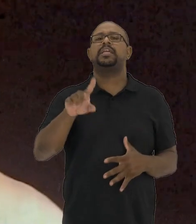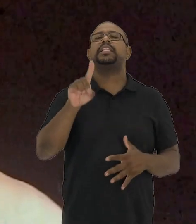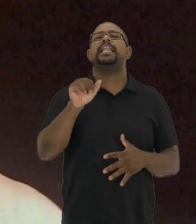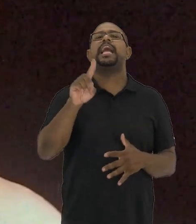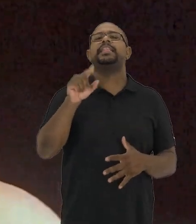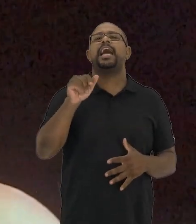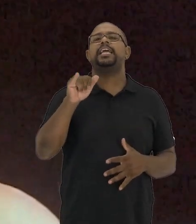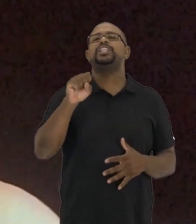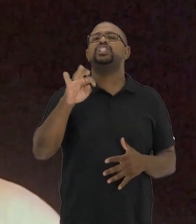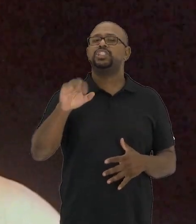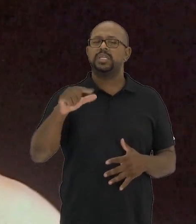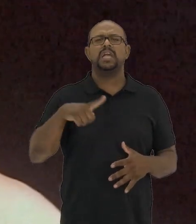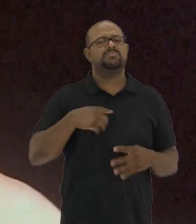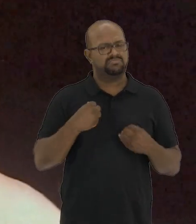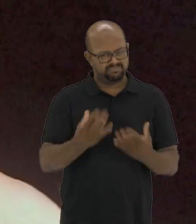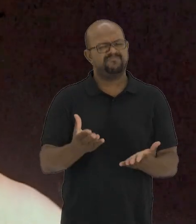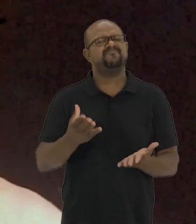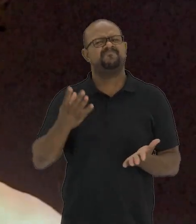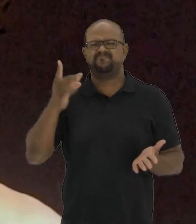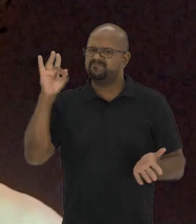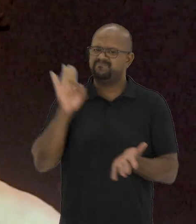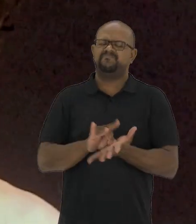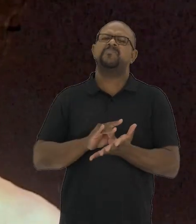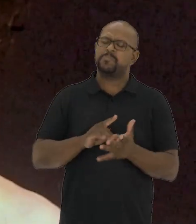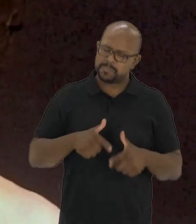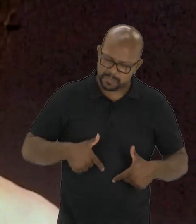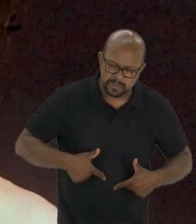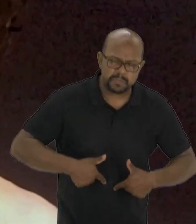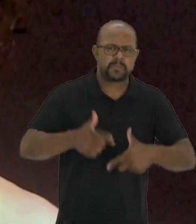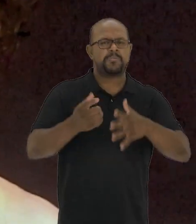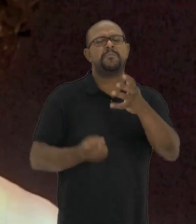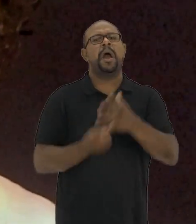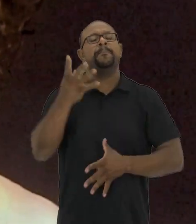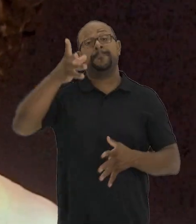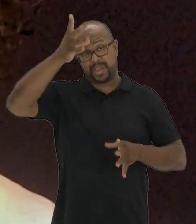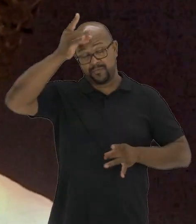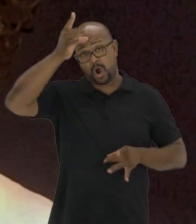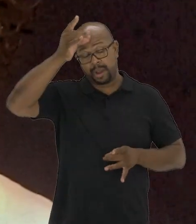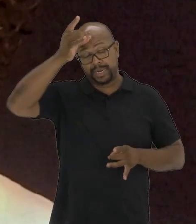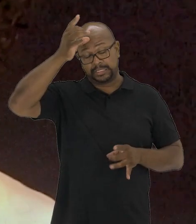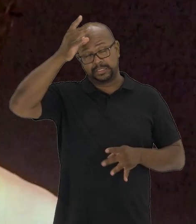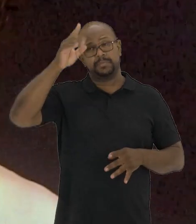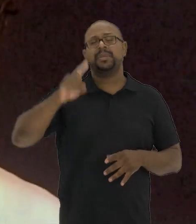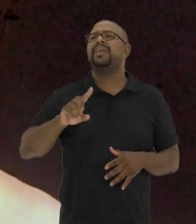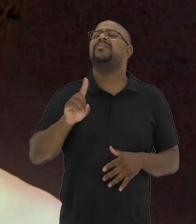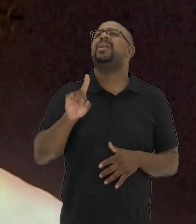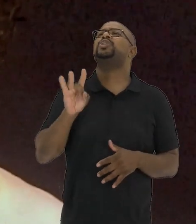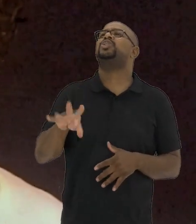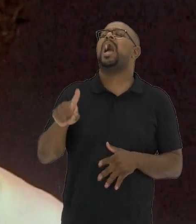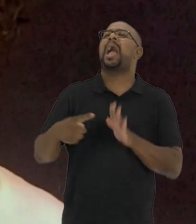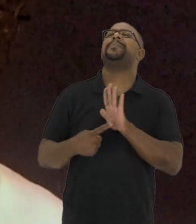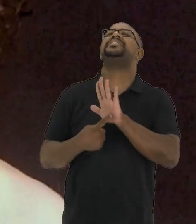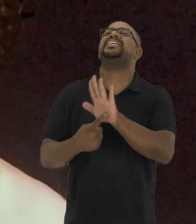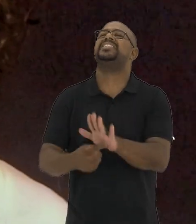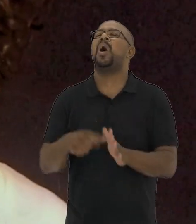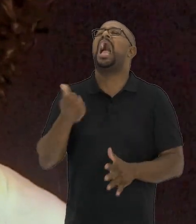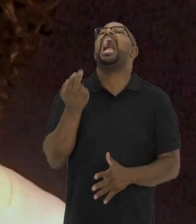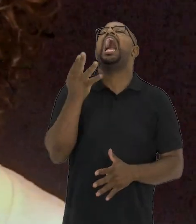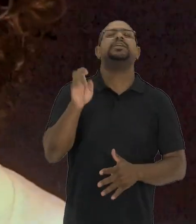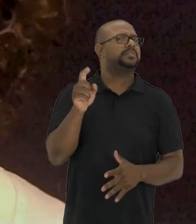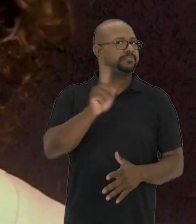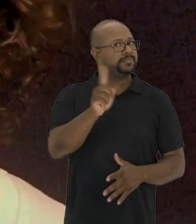de movimentos, como o movimento dadaísta, deram uma verdadeira legitimidade para a criação de performances que não somente eram